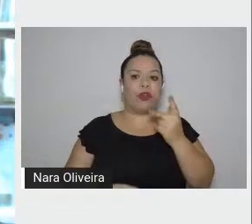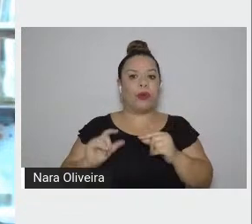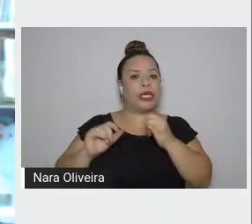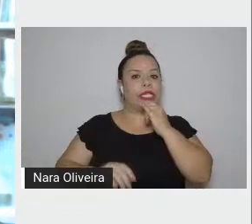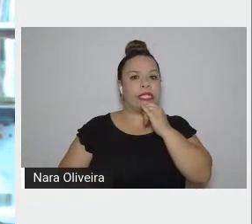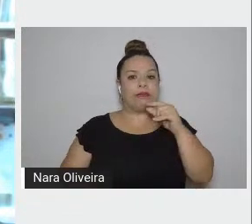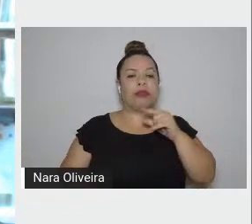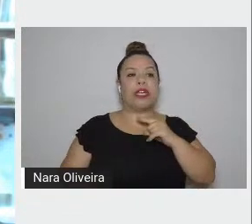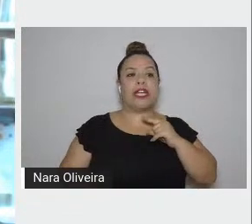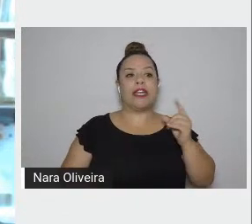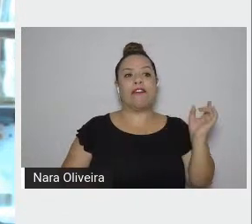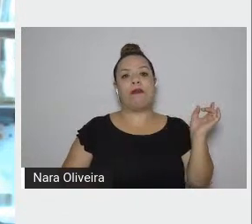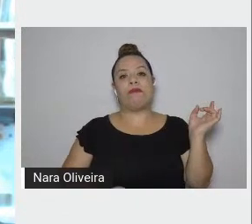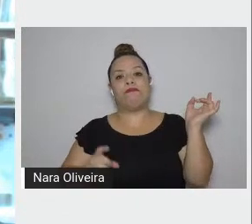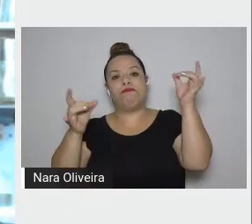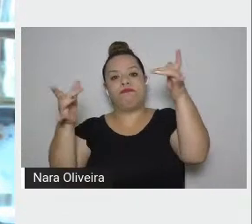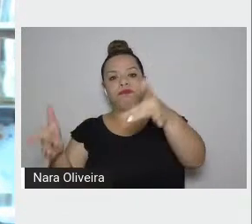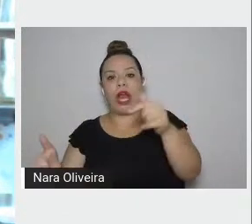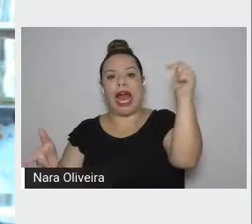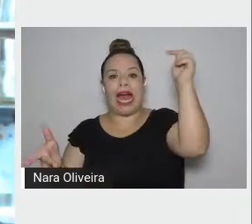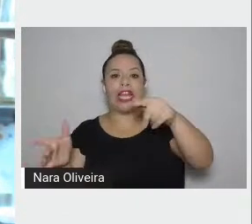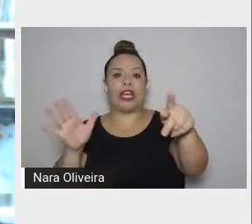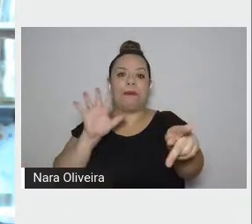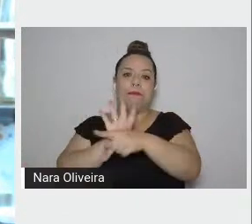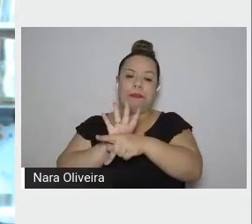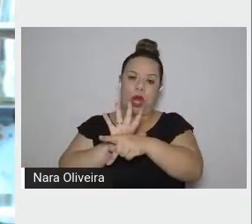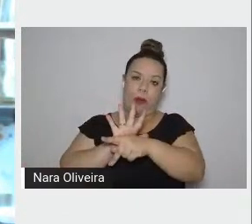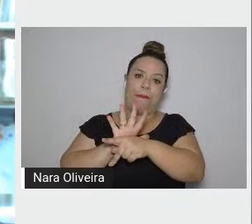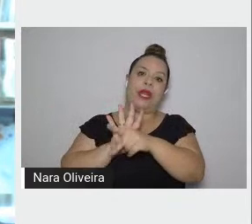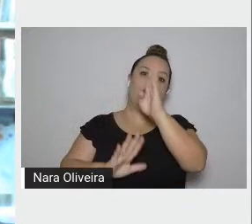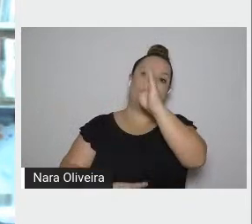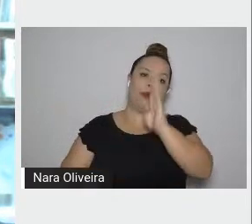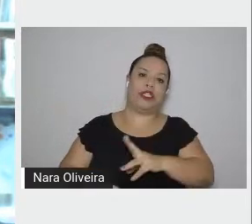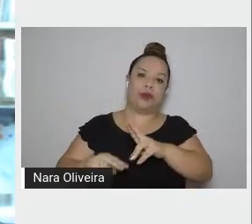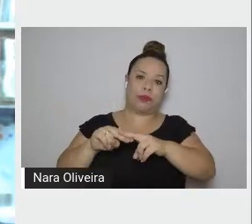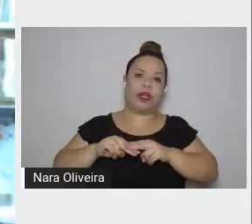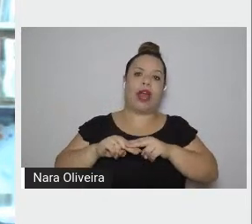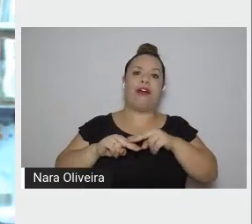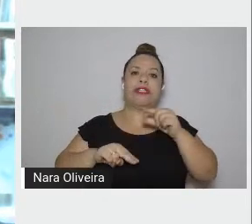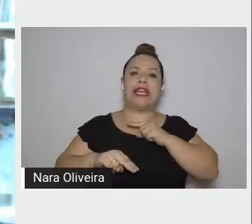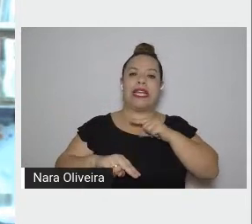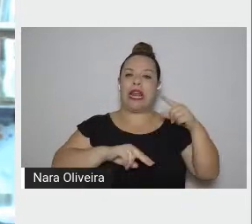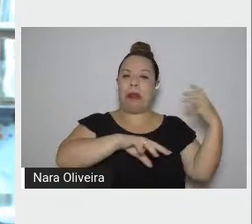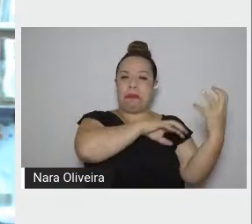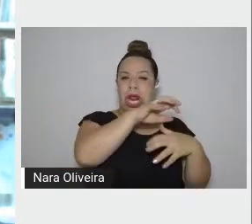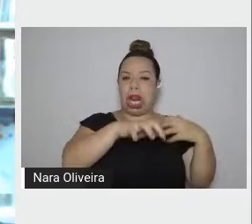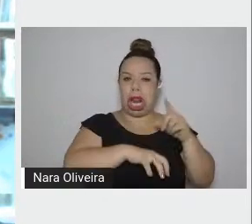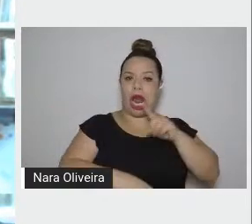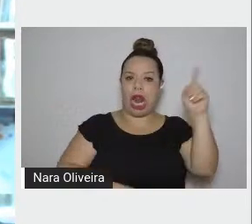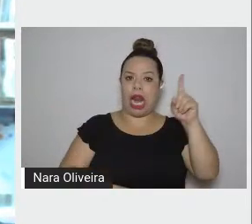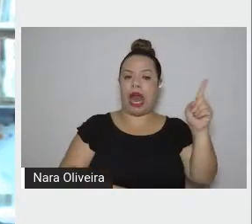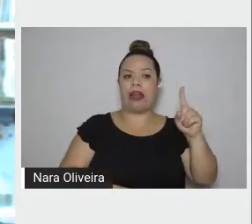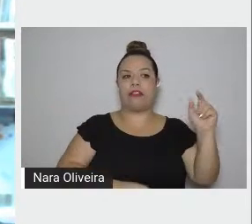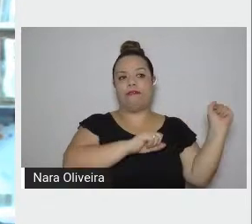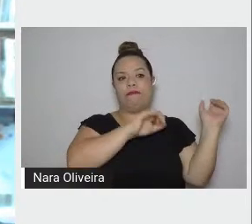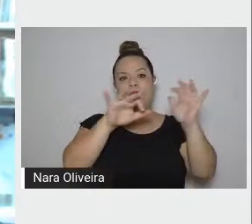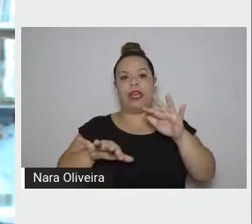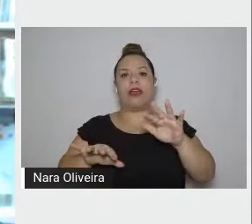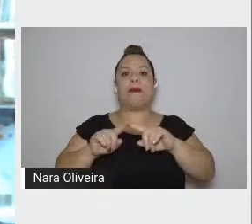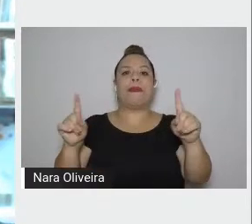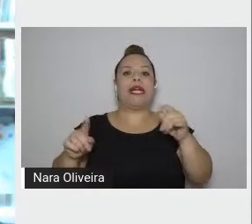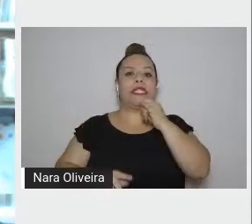Brasil porque ele era monarquista, Saramago imaginou que Ricardo Reis voltou a Lisboa em